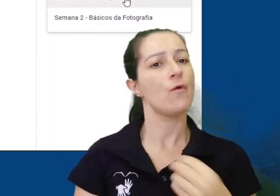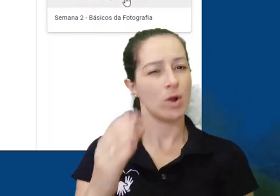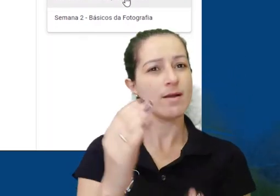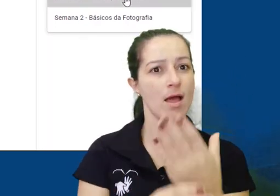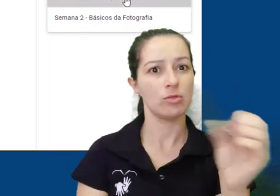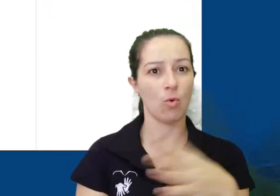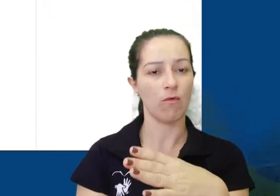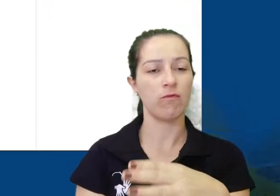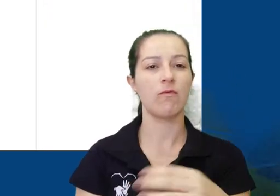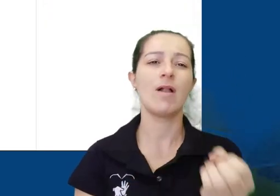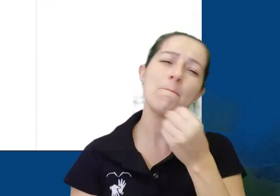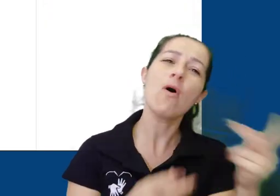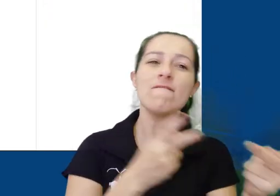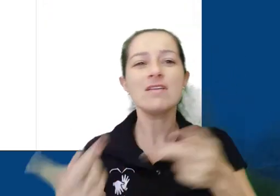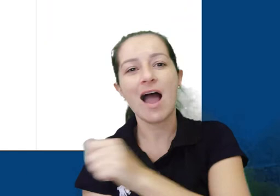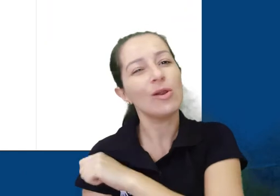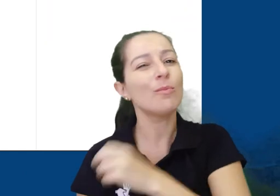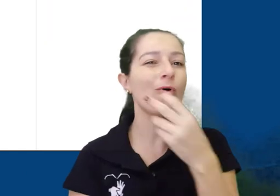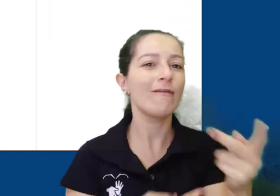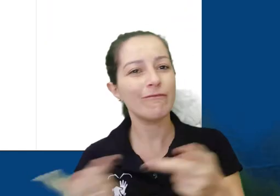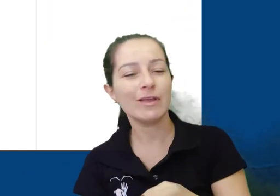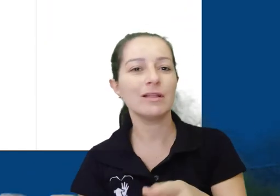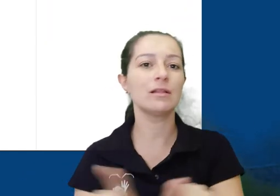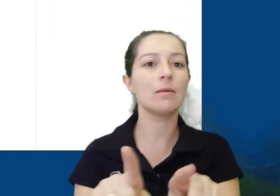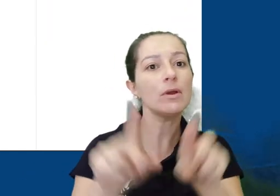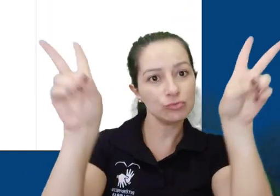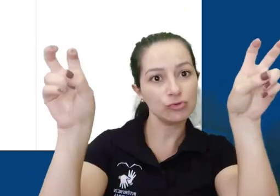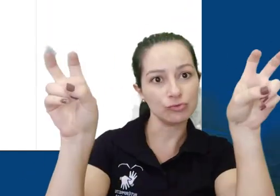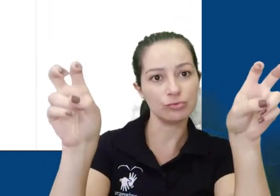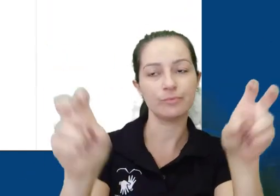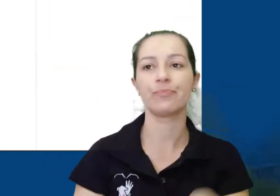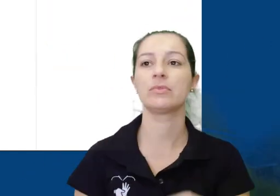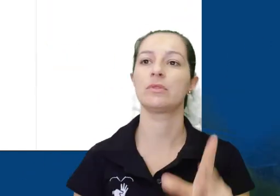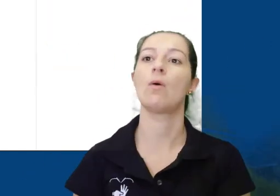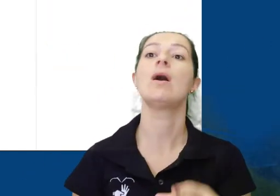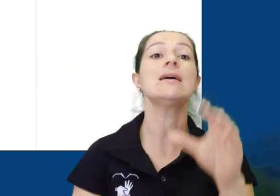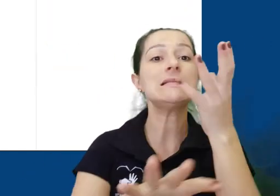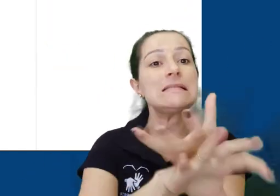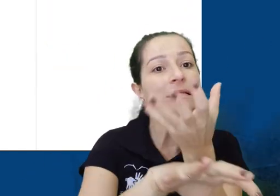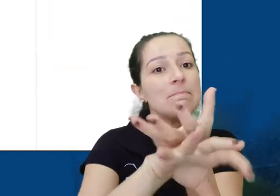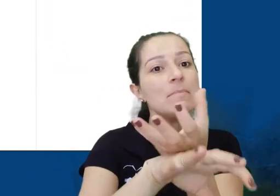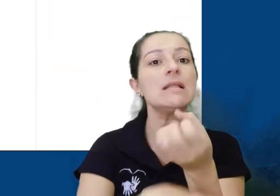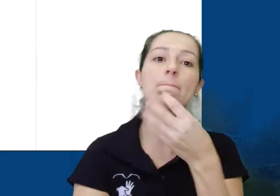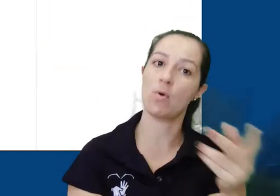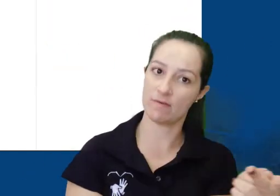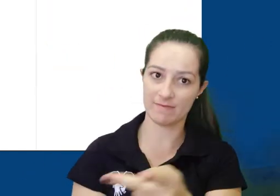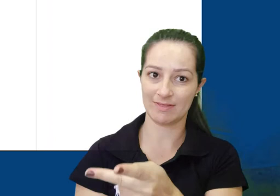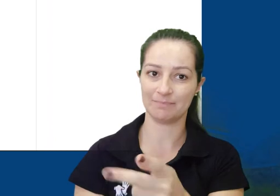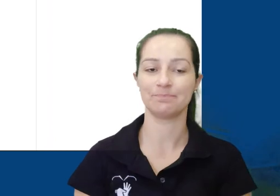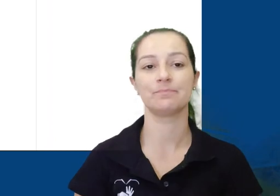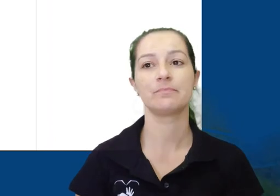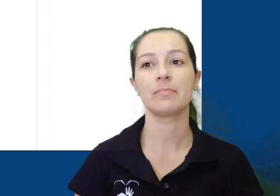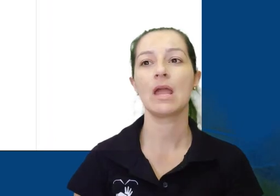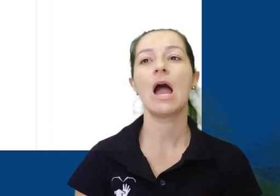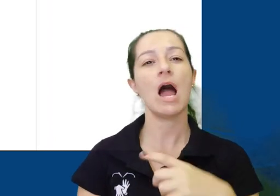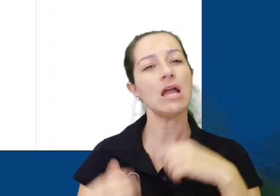material dando as boas-vindas aos meus alunos e enviando um programa da disciplina, por exemplo. No título, colocarei Programa da disciplina, boas-vindas.